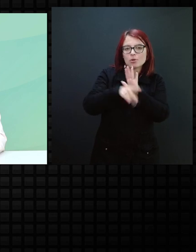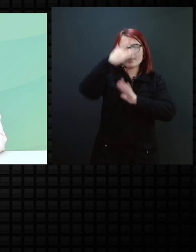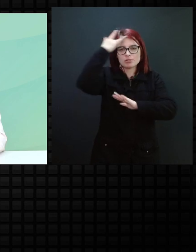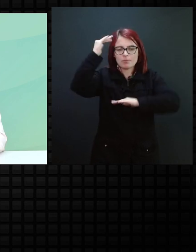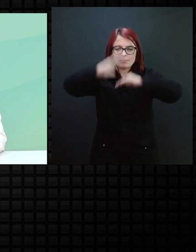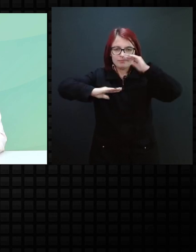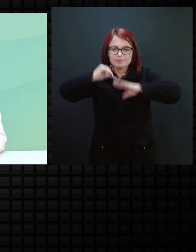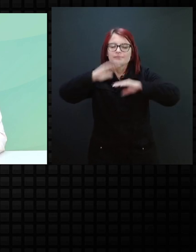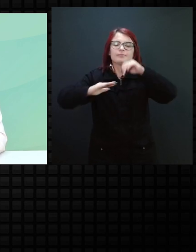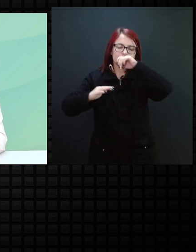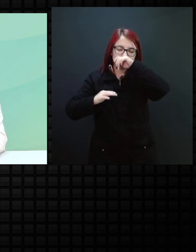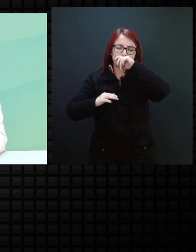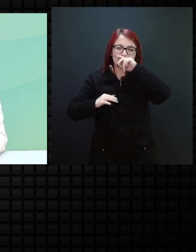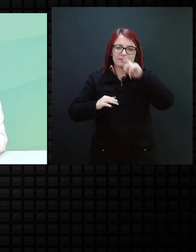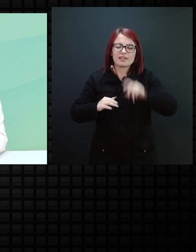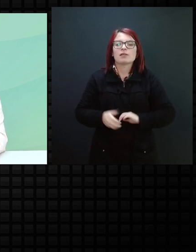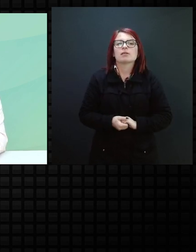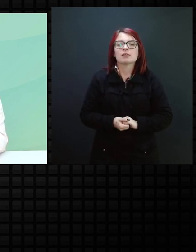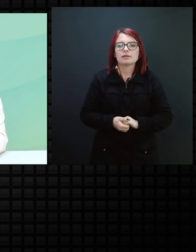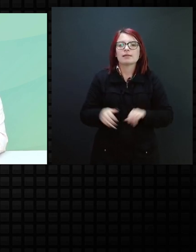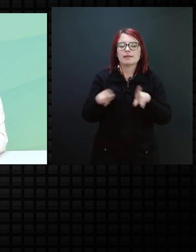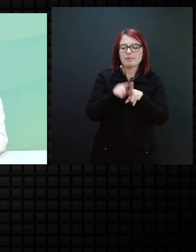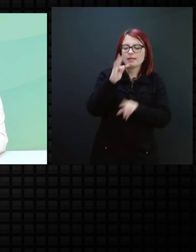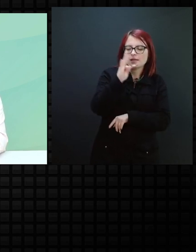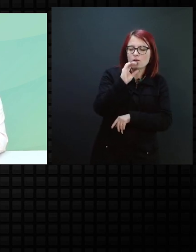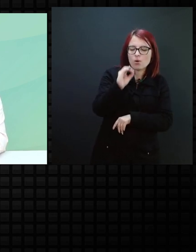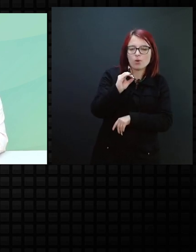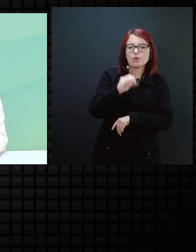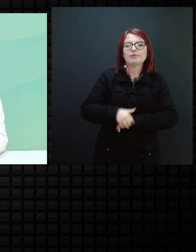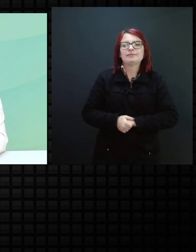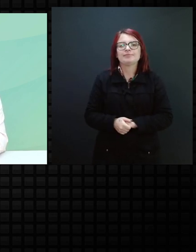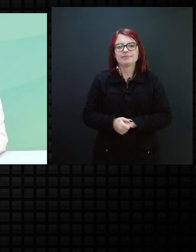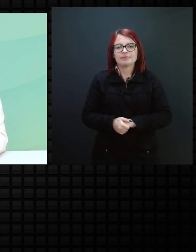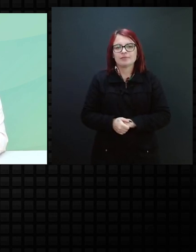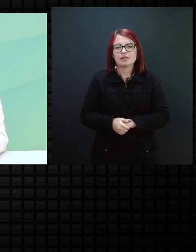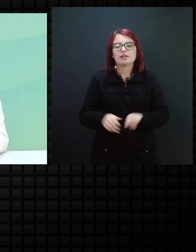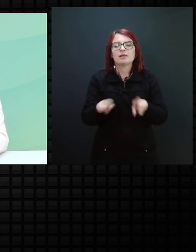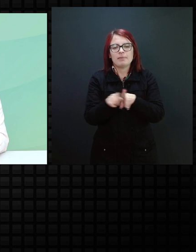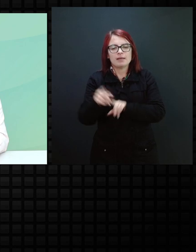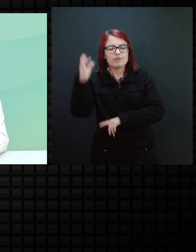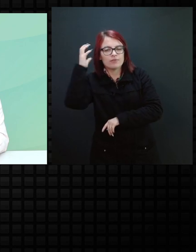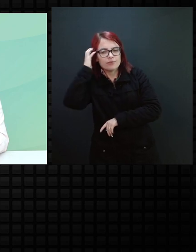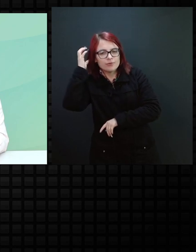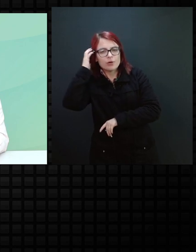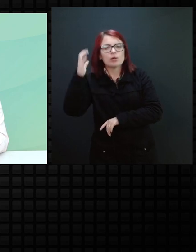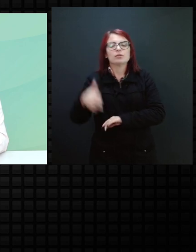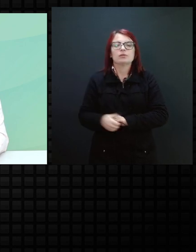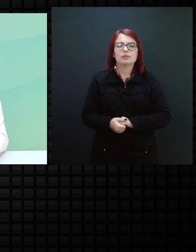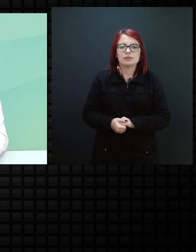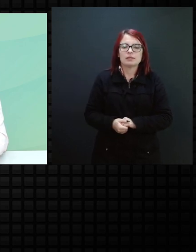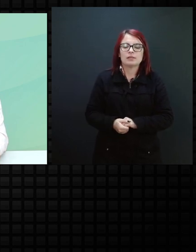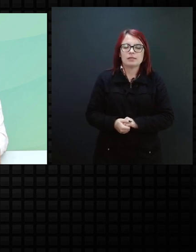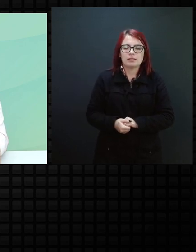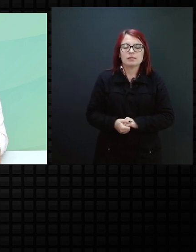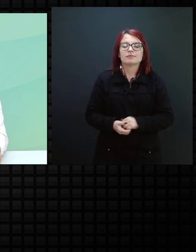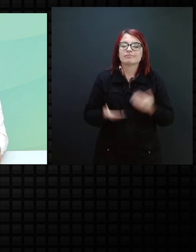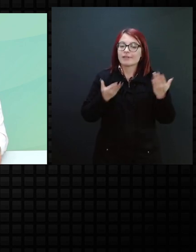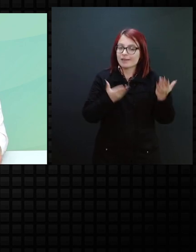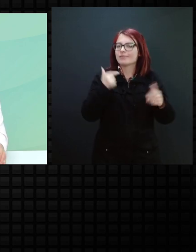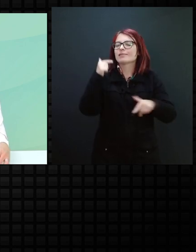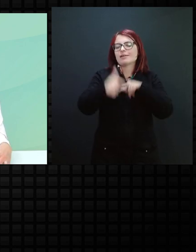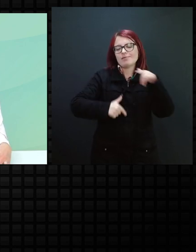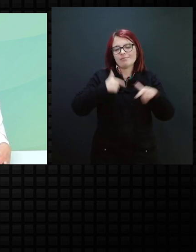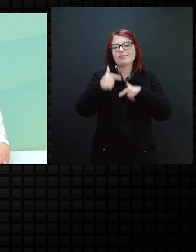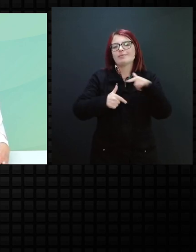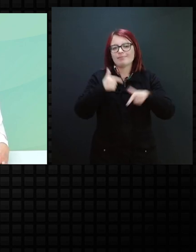juntos, como os terapeutas ocupacionais, né? Fono, físico, junto conosco, o trabalho fica,